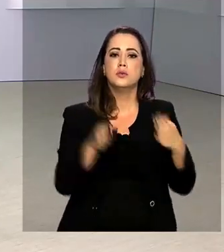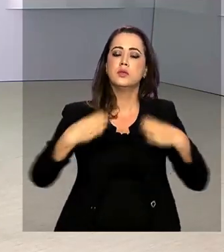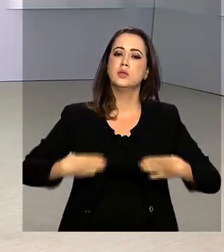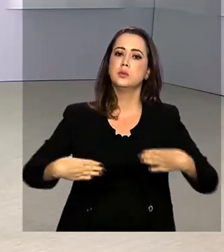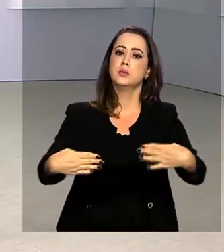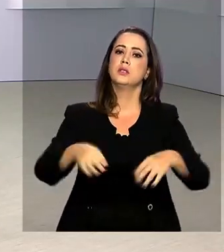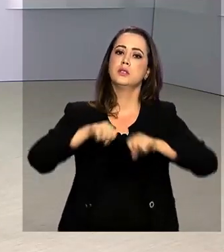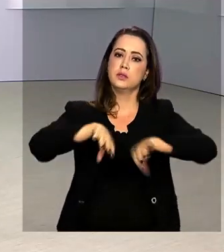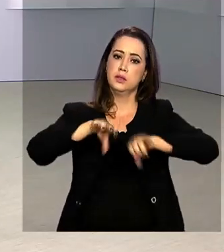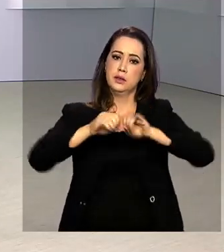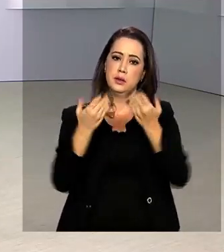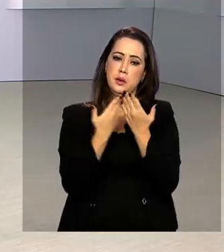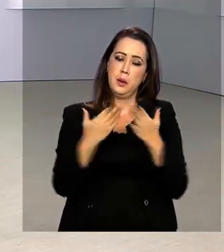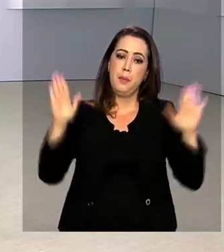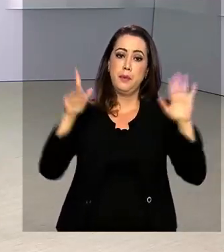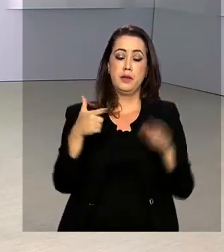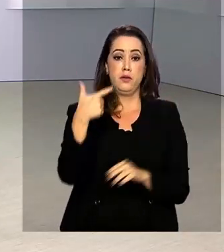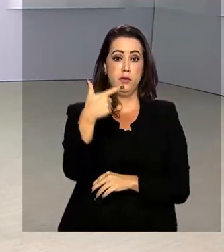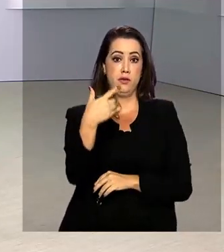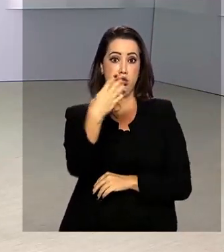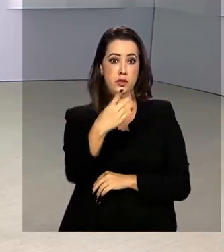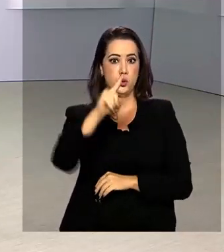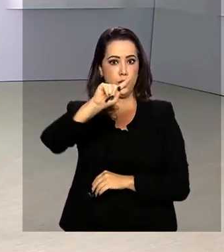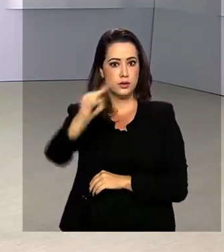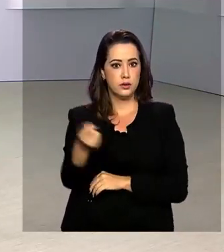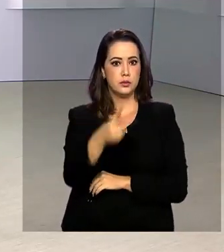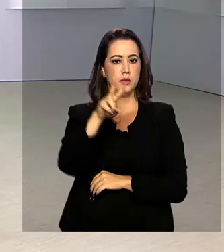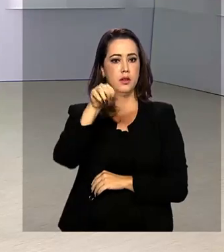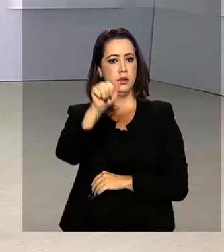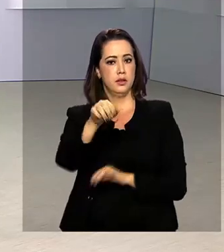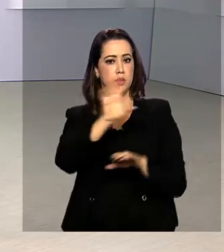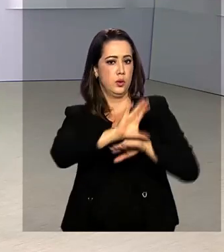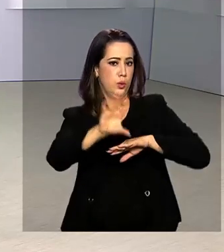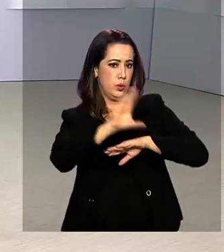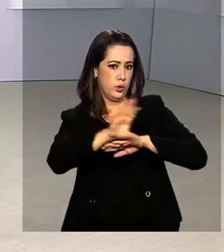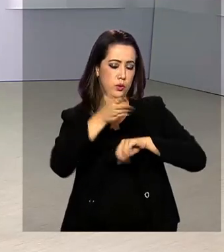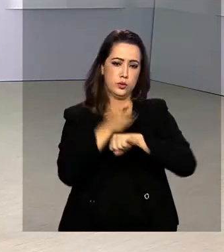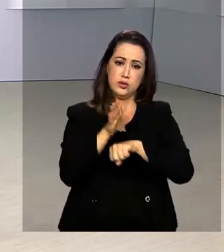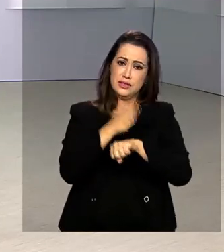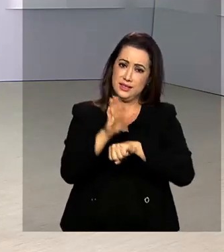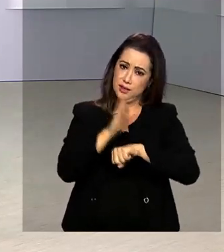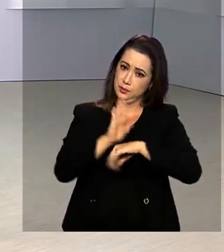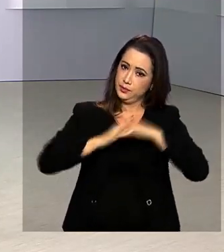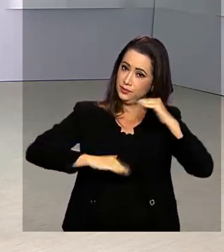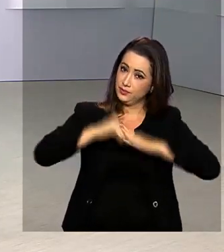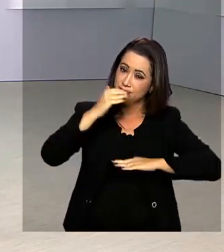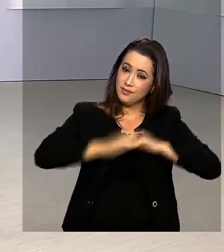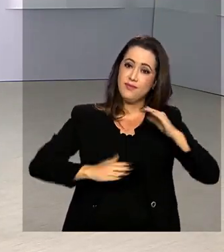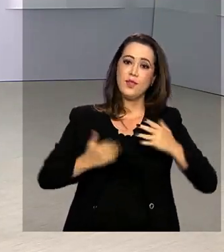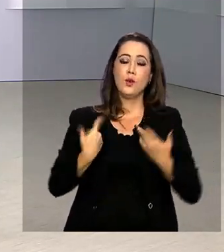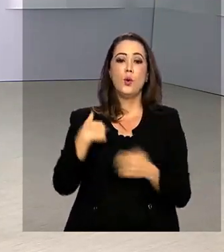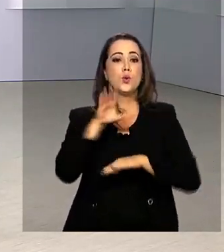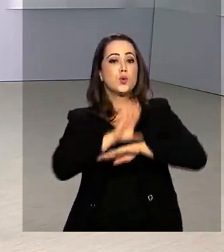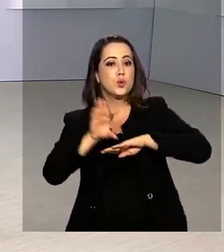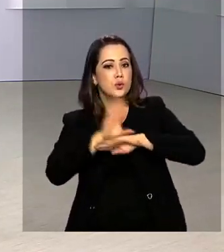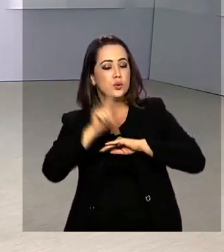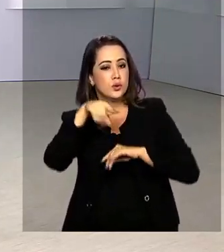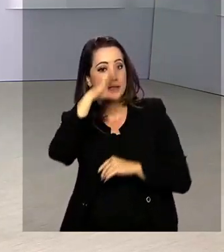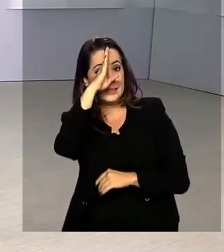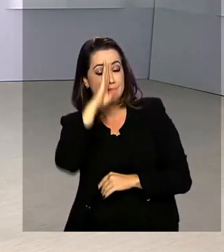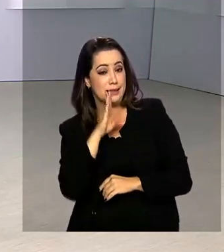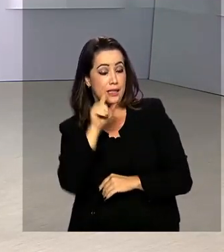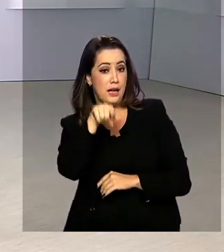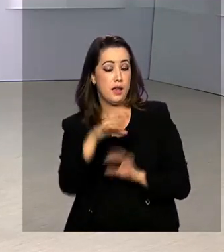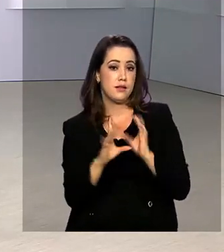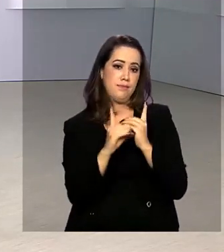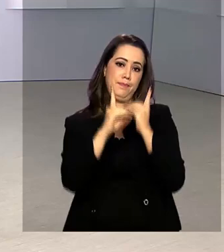Ministério da Educação, abriu mais de 24 mil vagas em cursos de qualificação profissional. Os cursos são gratuitos e à